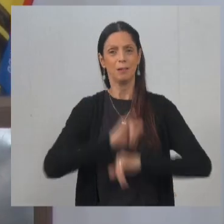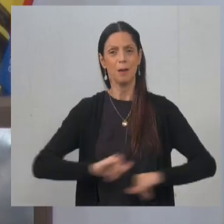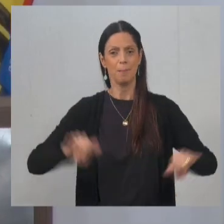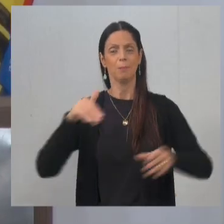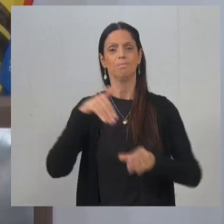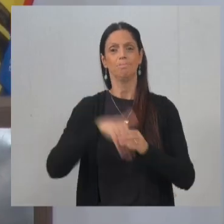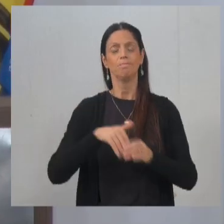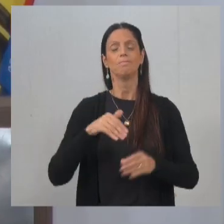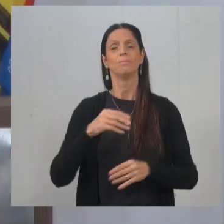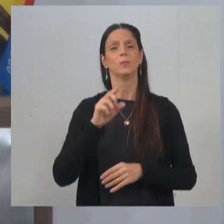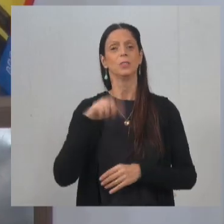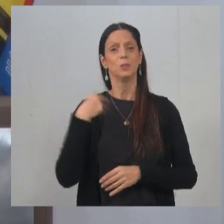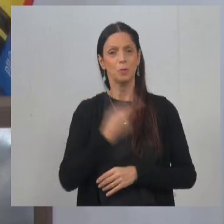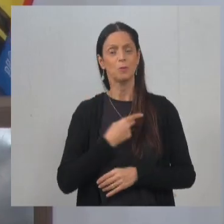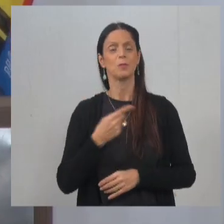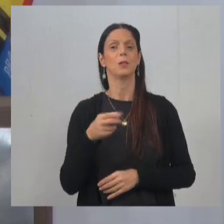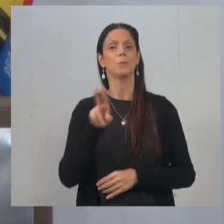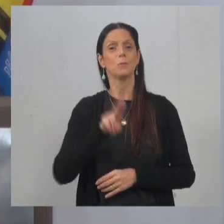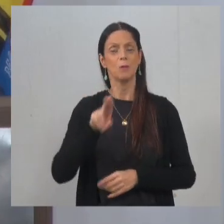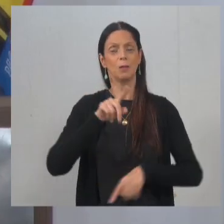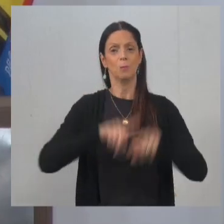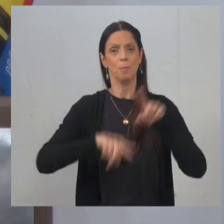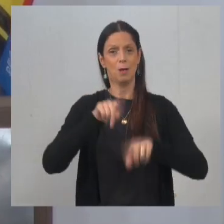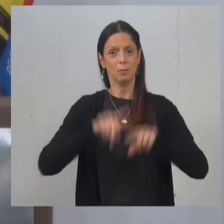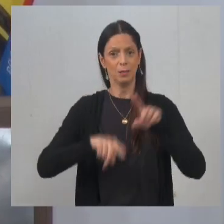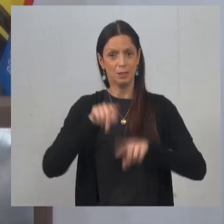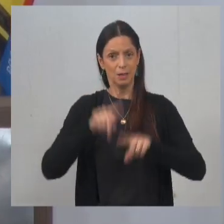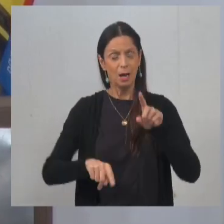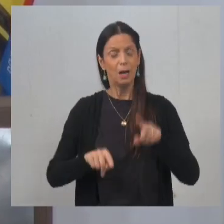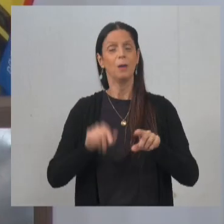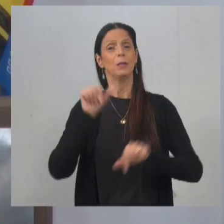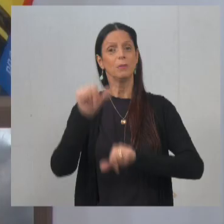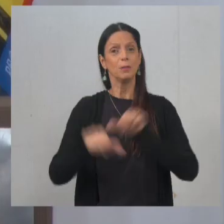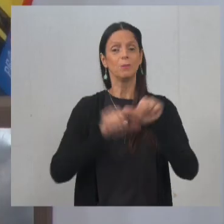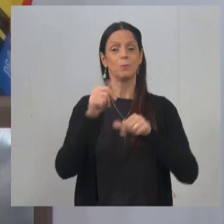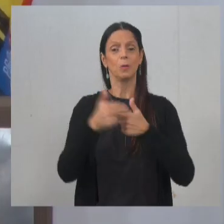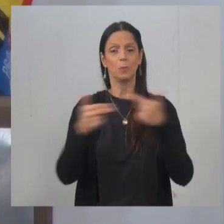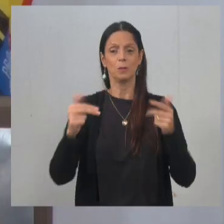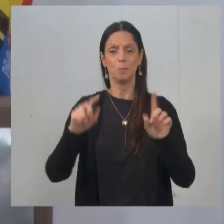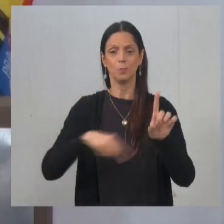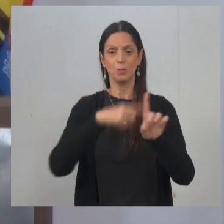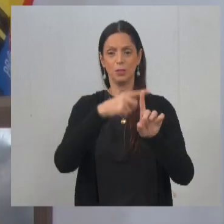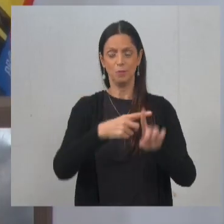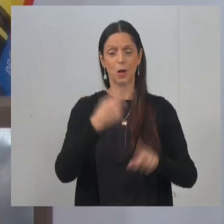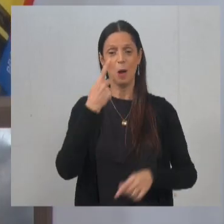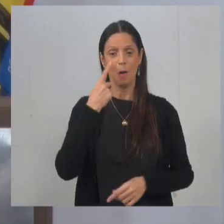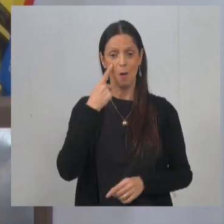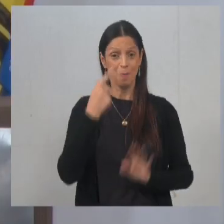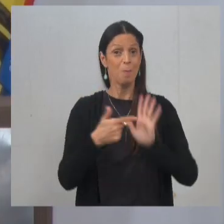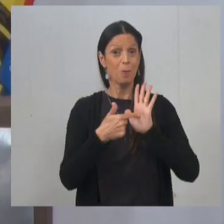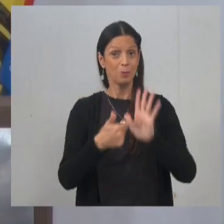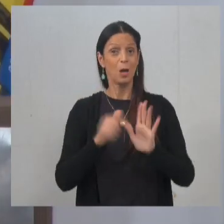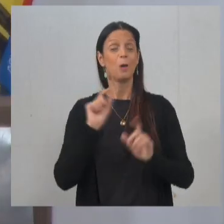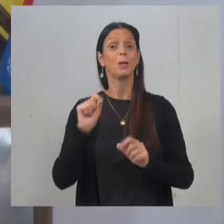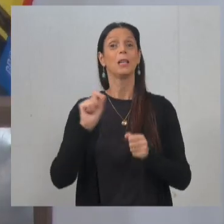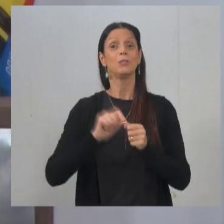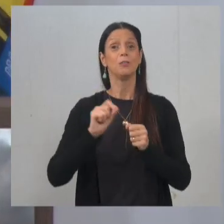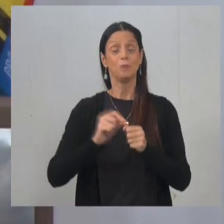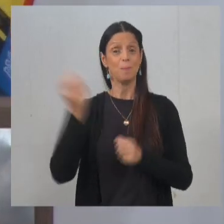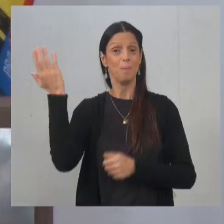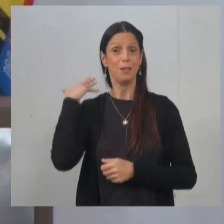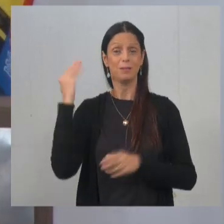inovado na utilização dos nossos materiais e transformado em algo positivo. Eu estou mostrando aqui algo que a gente já fez em campanhas